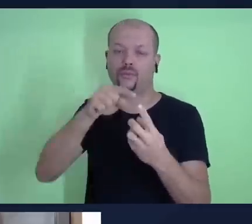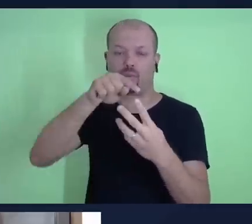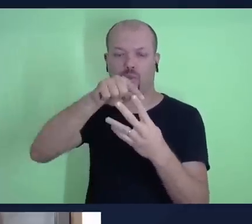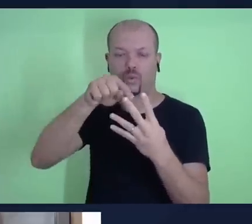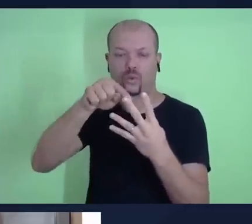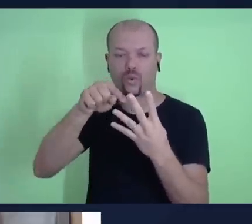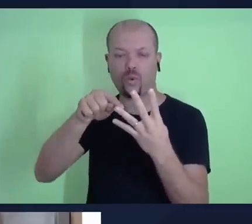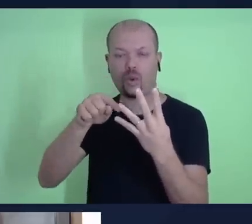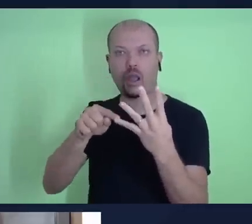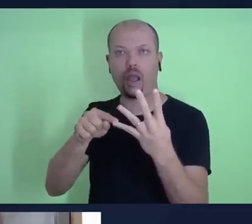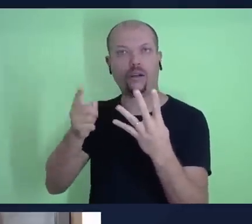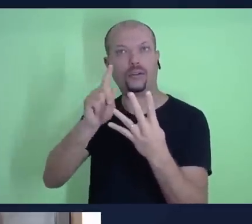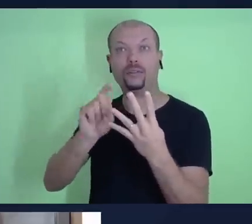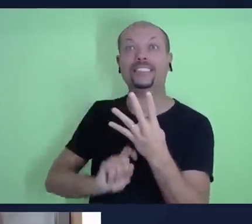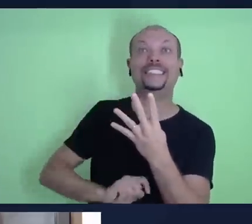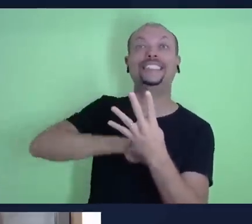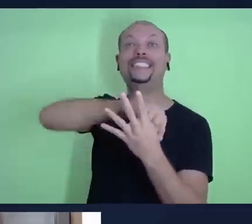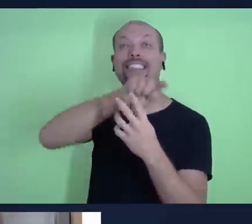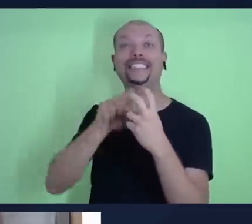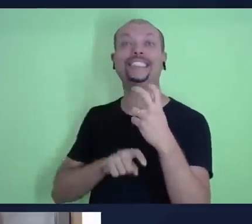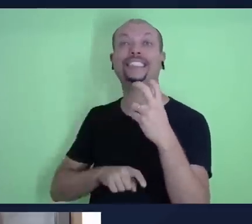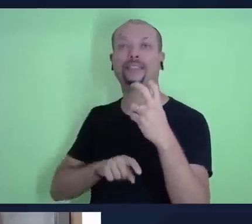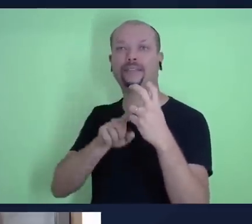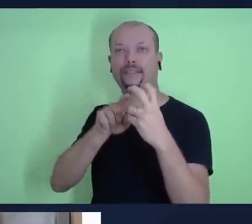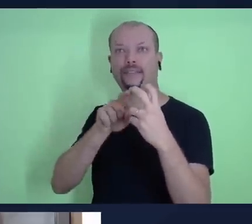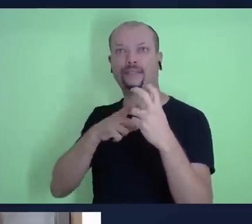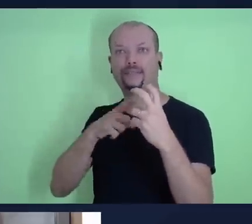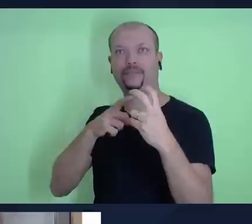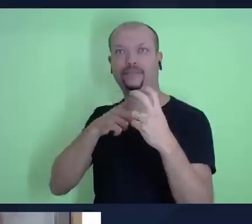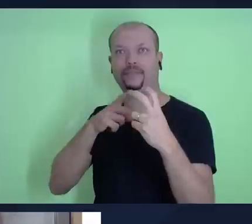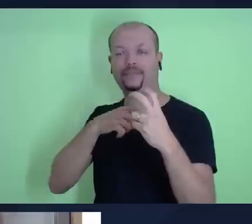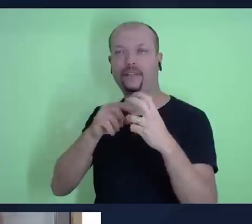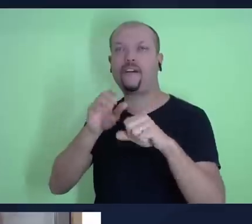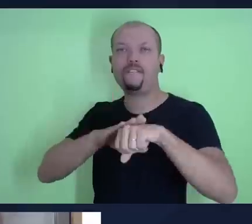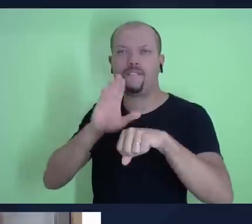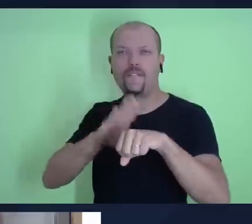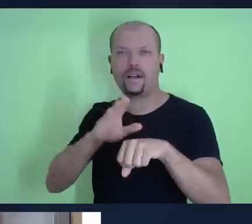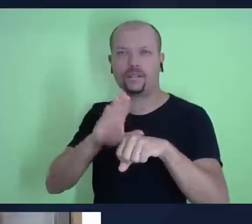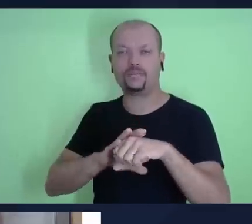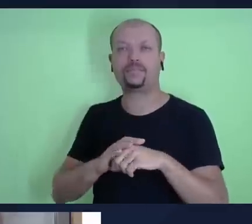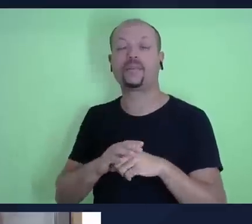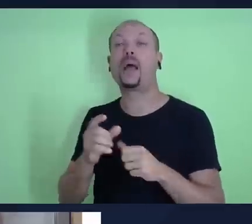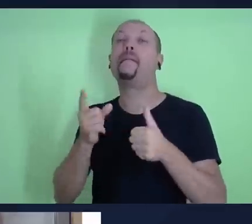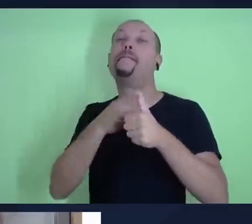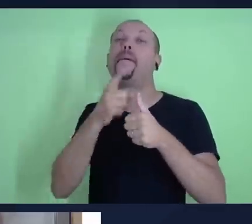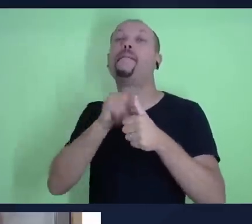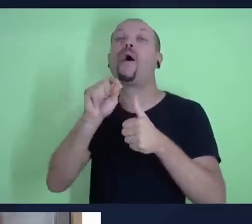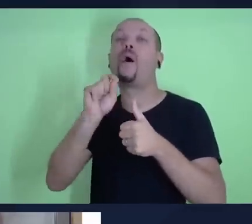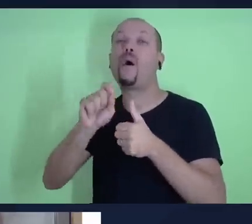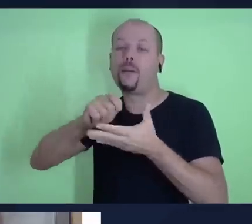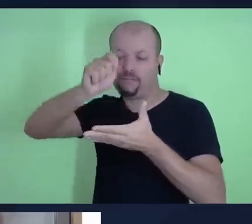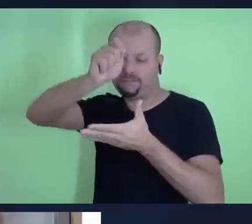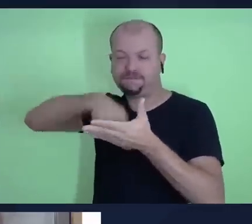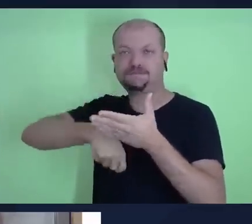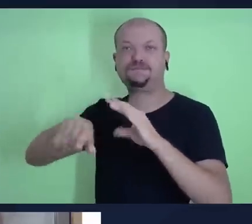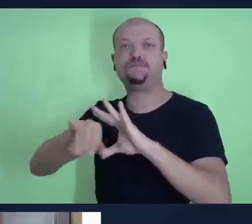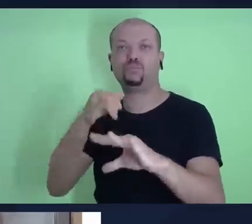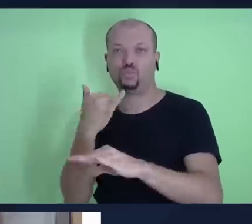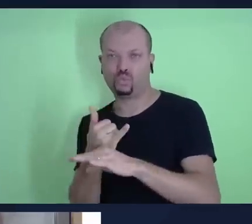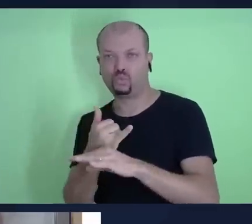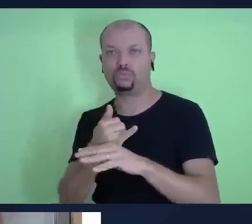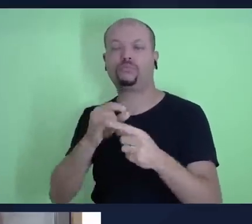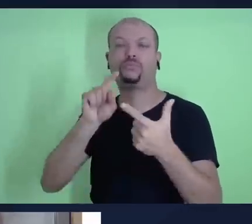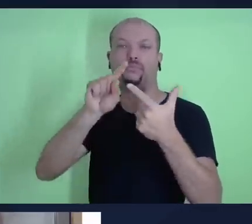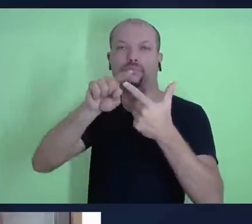passos essenciais que são, primeiro, se inscrever no nosso canal, segundo ponto, ativar as notificações, clicar no